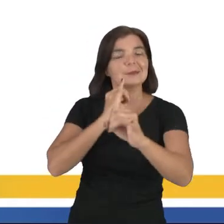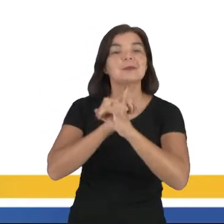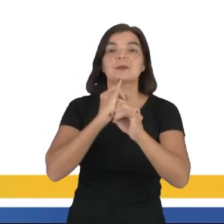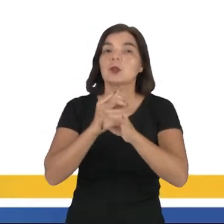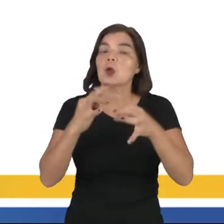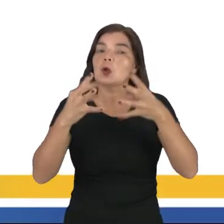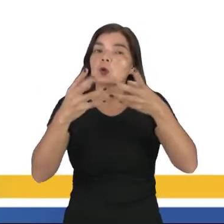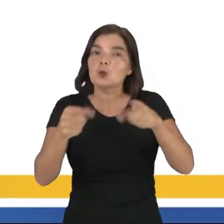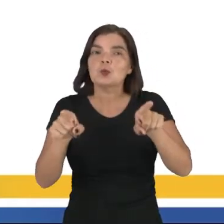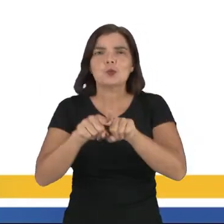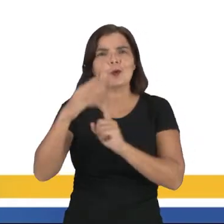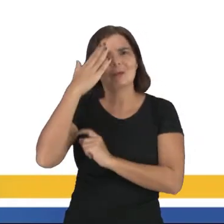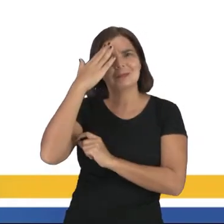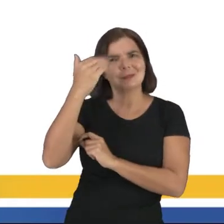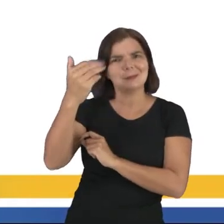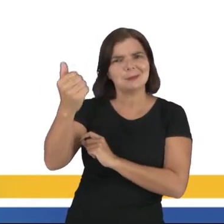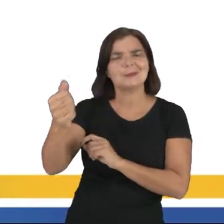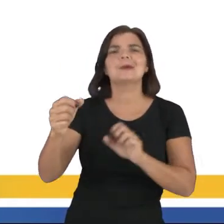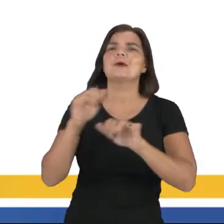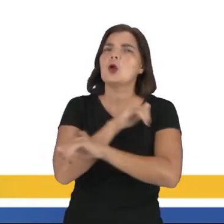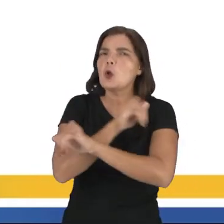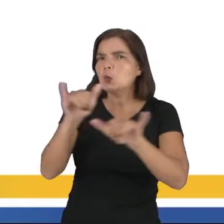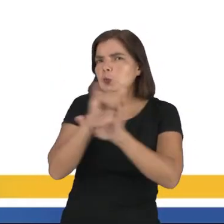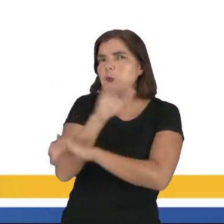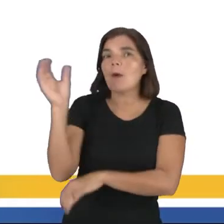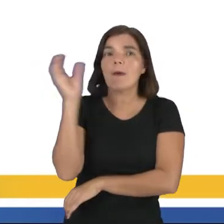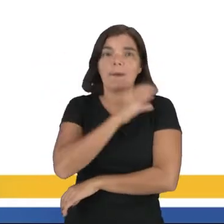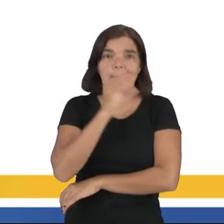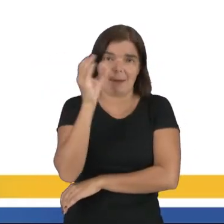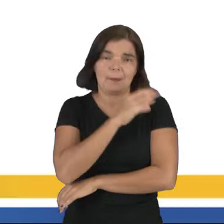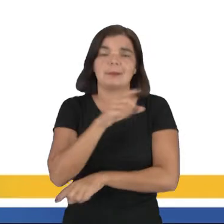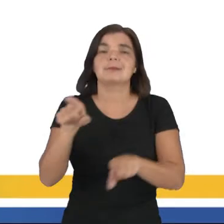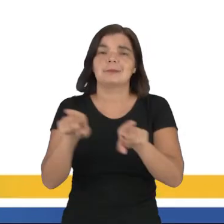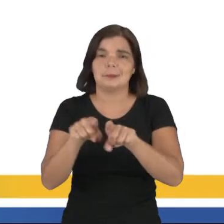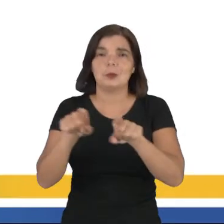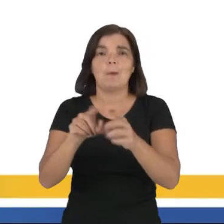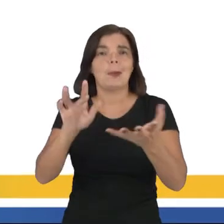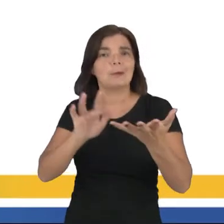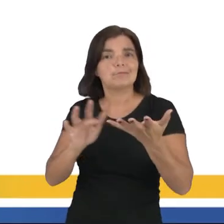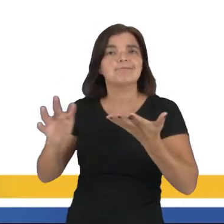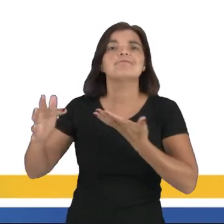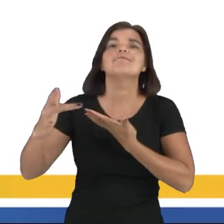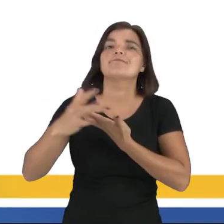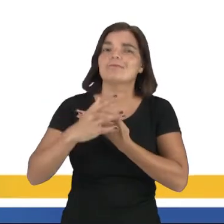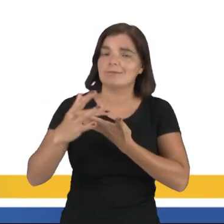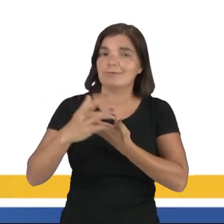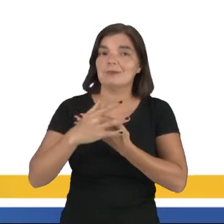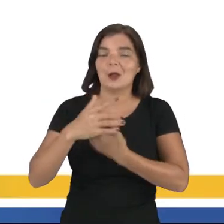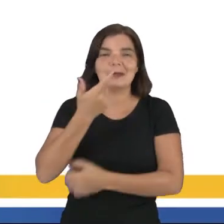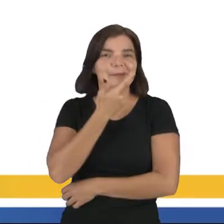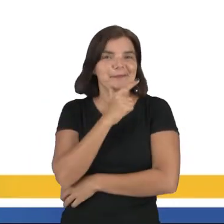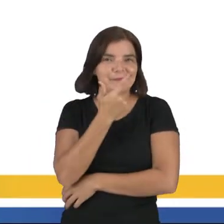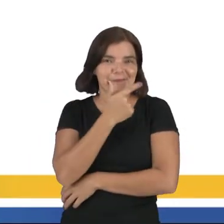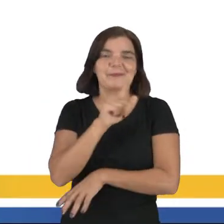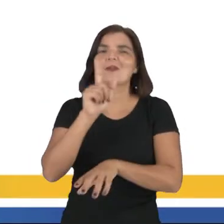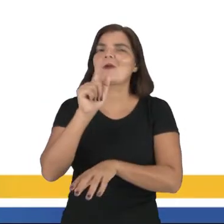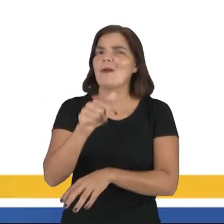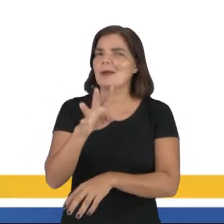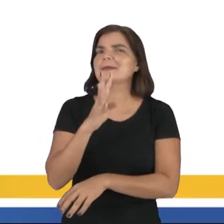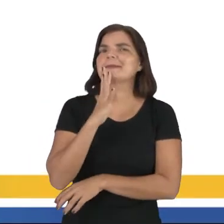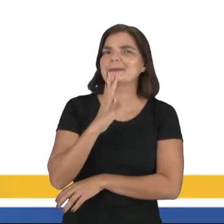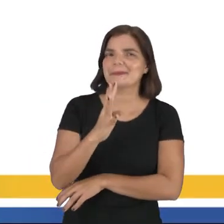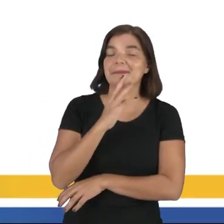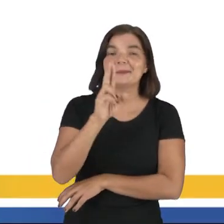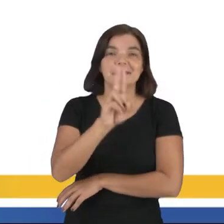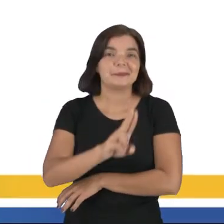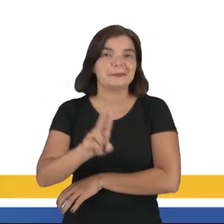seja, tudo que faz sucesso e se propaga rapidamente na rede. O termo remete ao humor, e é bastante